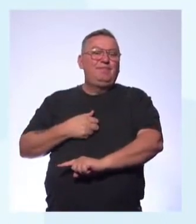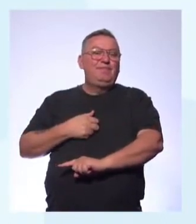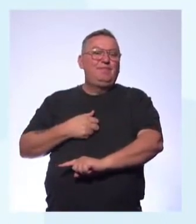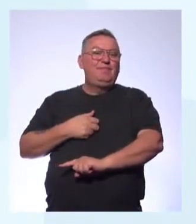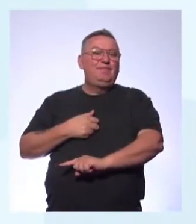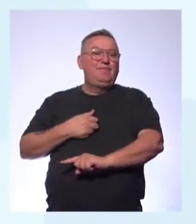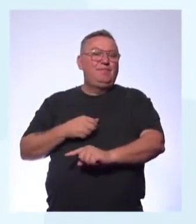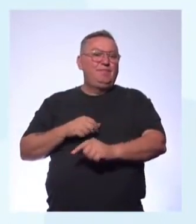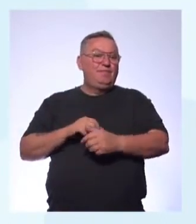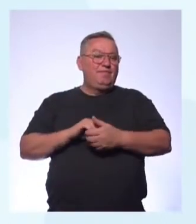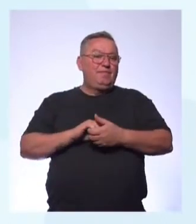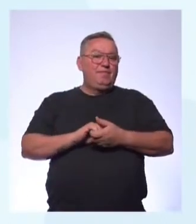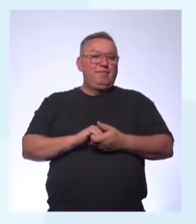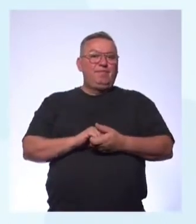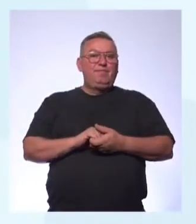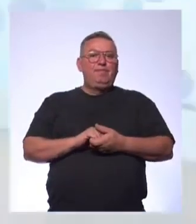scanning, cognates and others